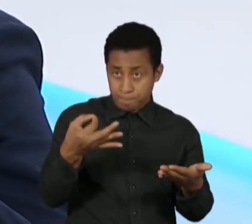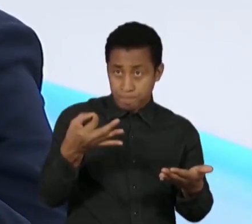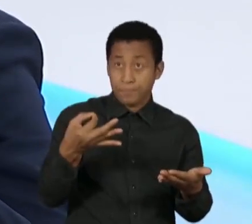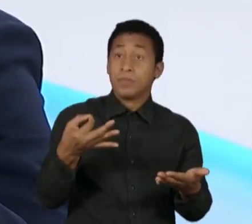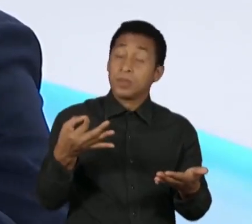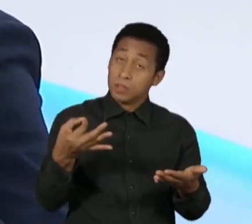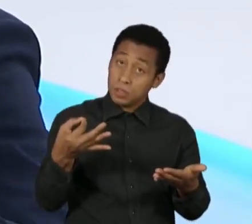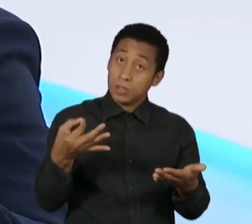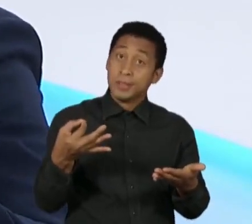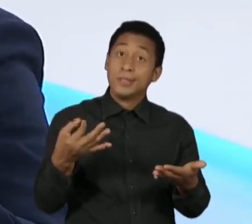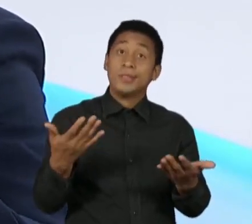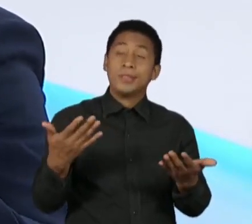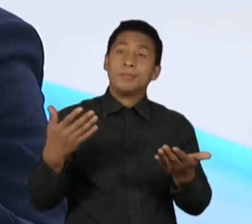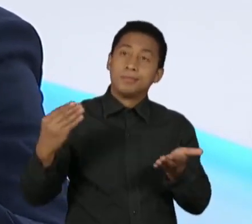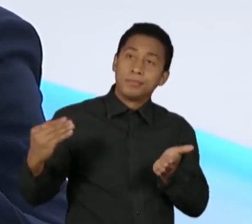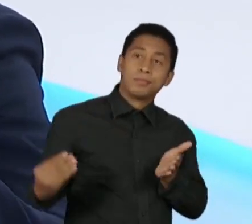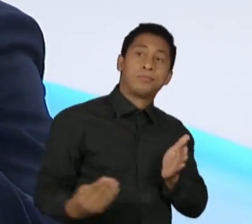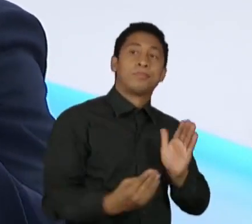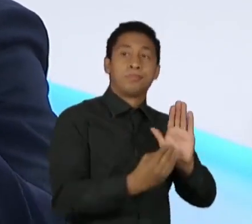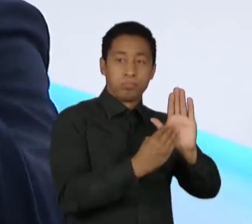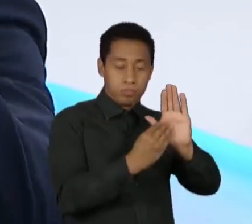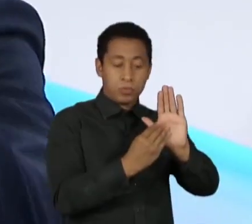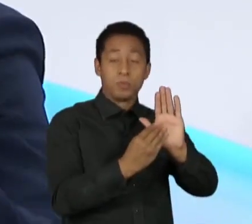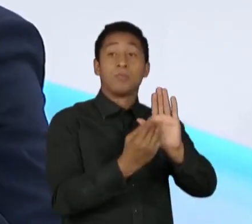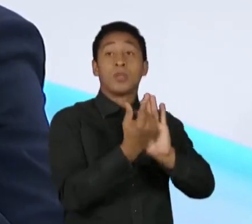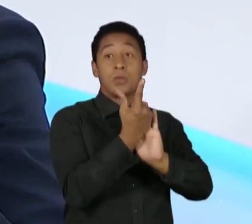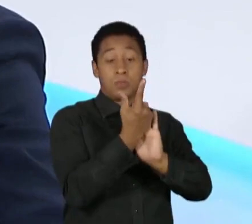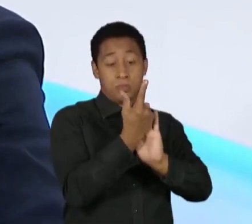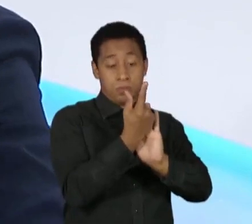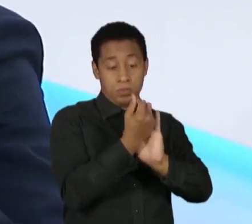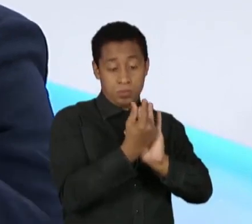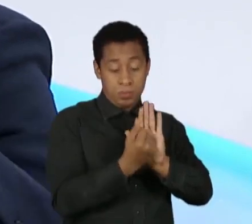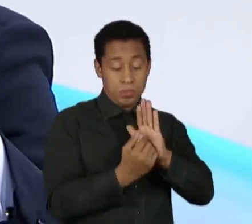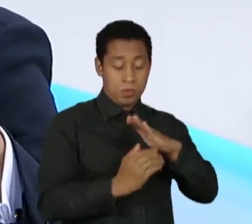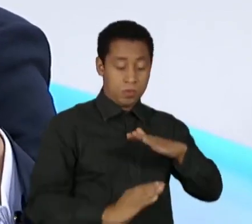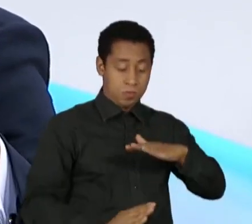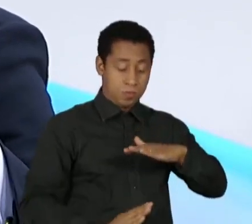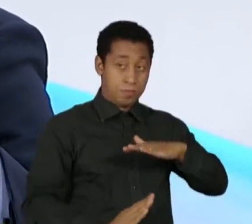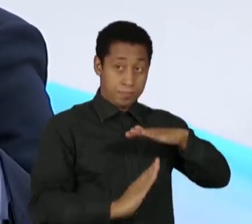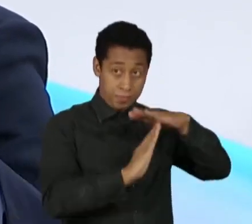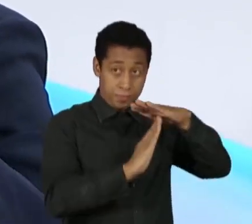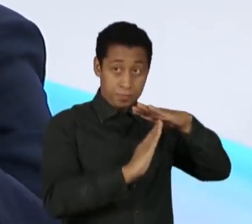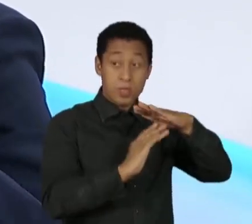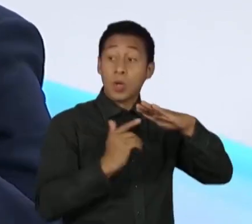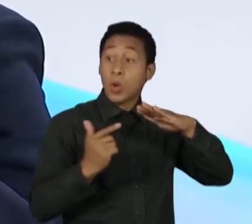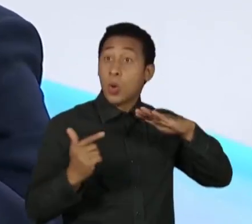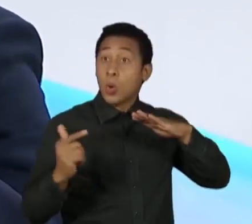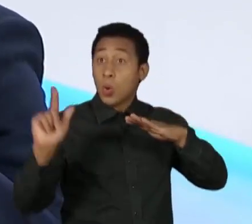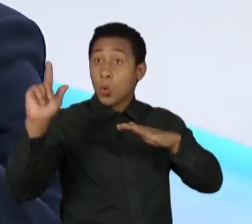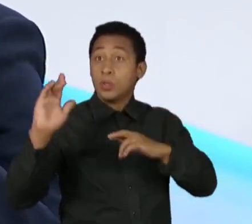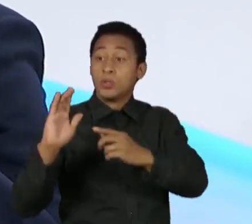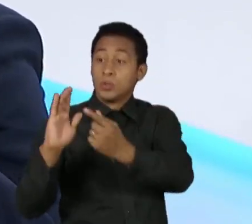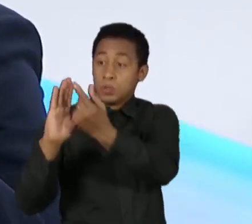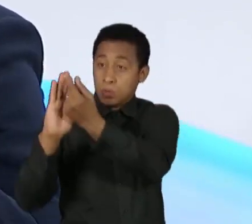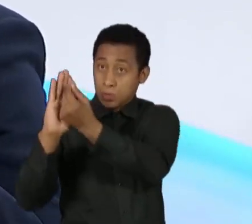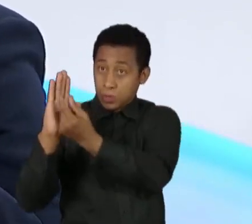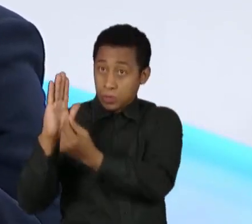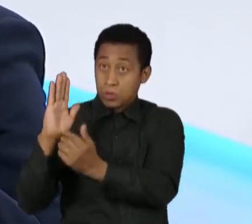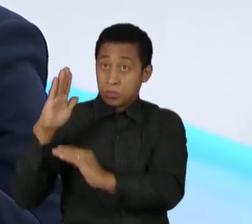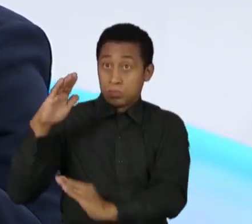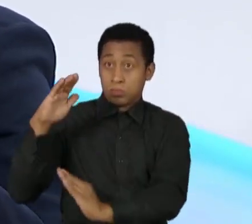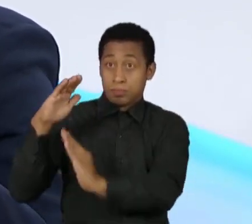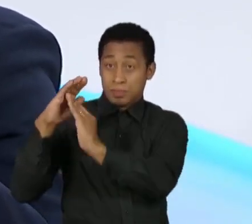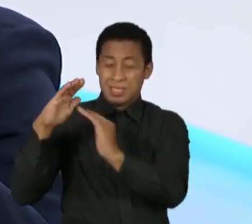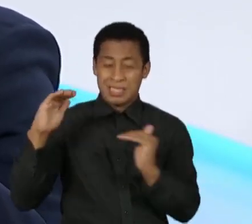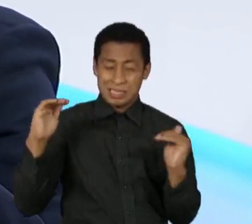a fixação de um teto, de um subteto semelhante ao teto de gastos. Porque, perceba, o teto